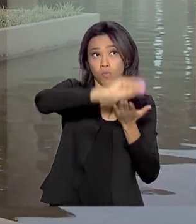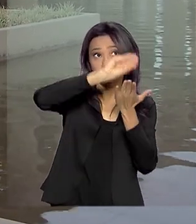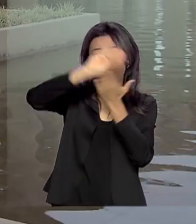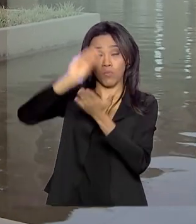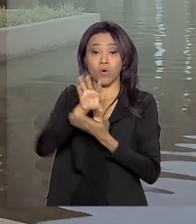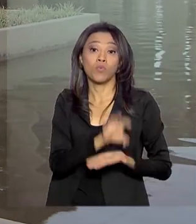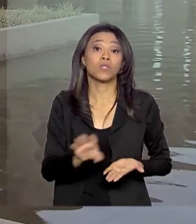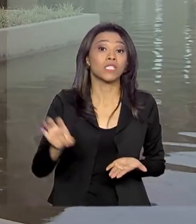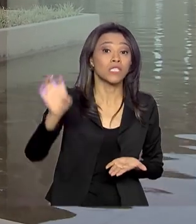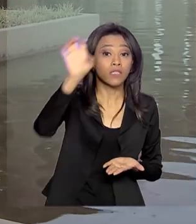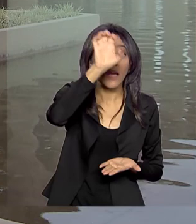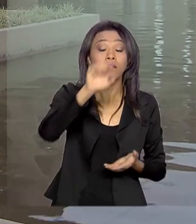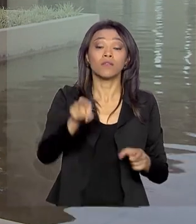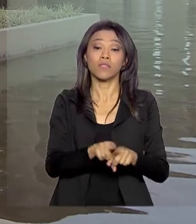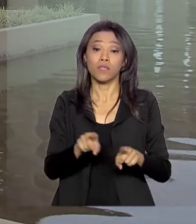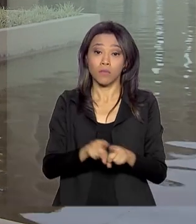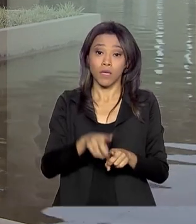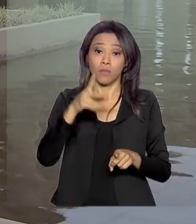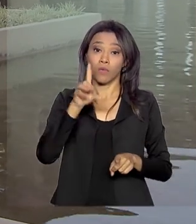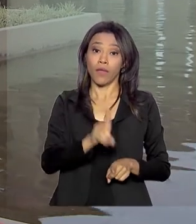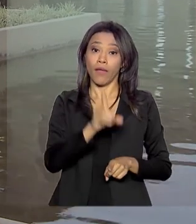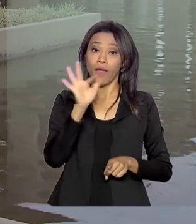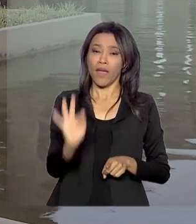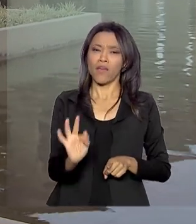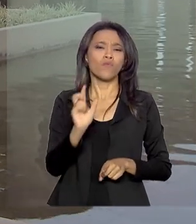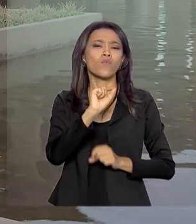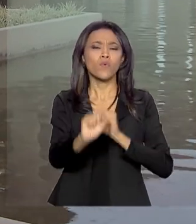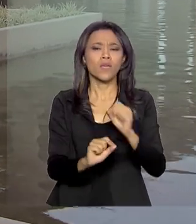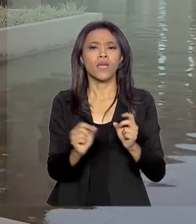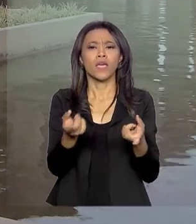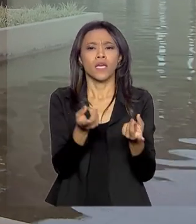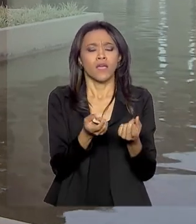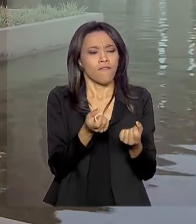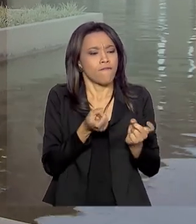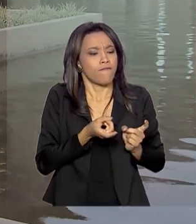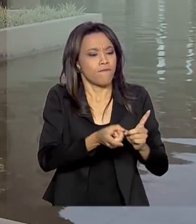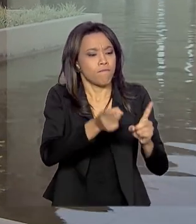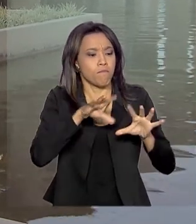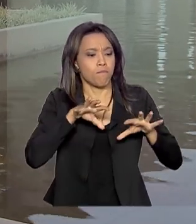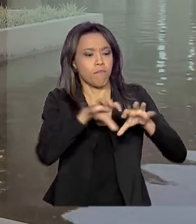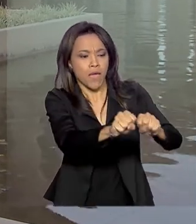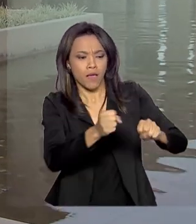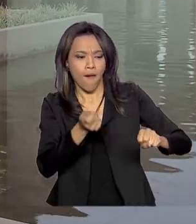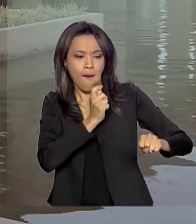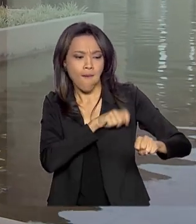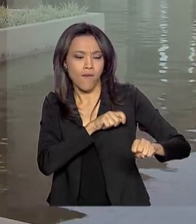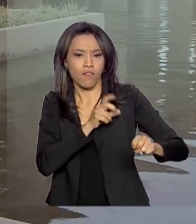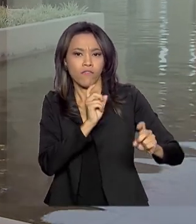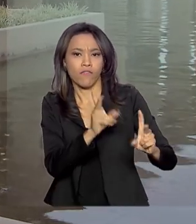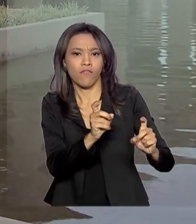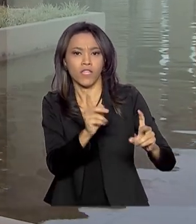Federal de recursos decorrentes da venda de bens apreendidos relacionados ao tráfico de drogas.